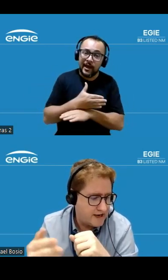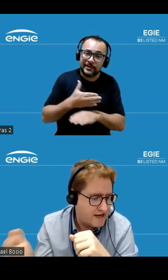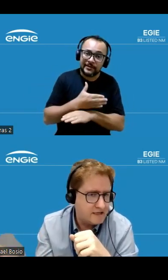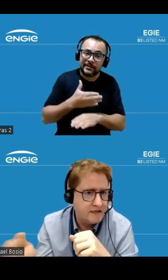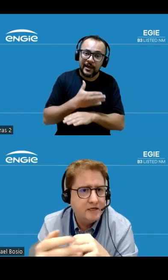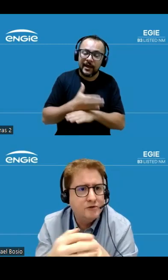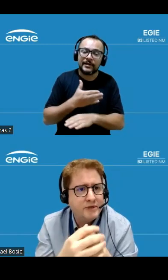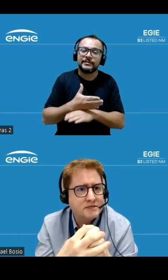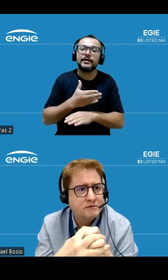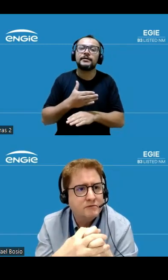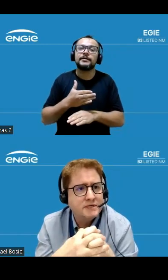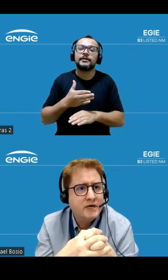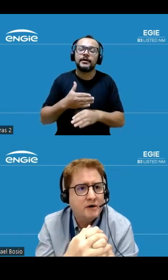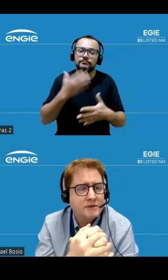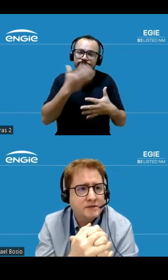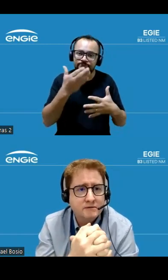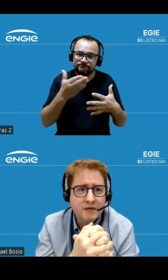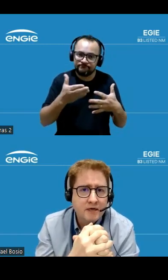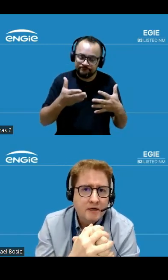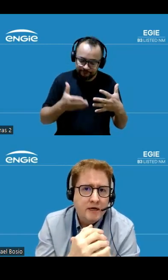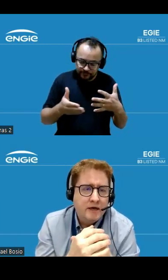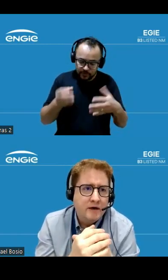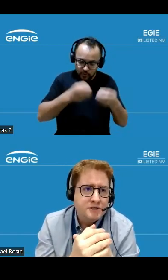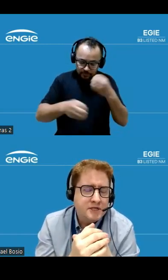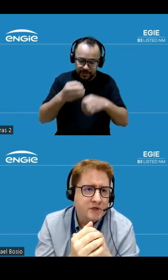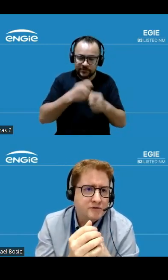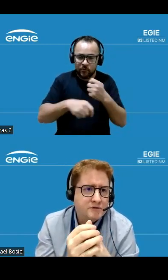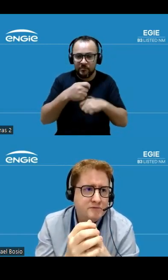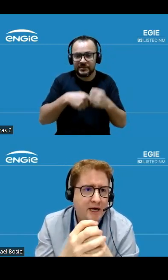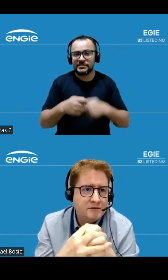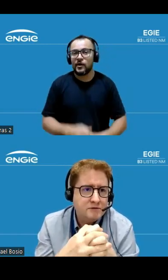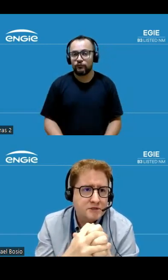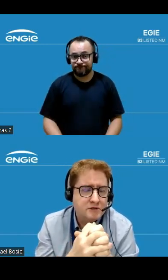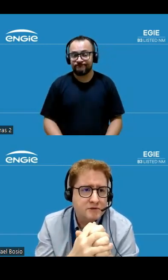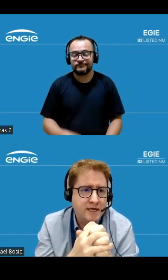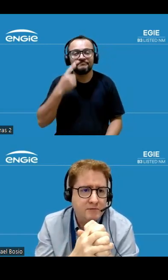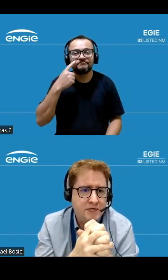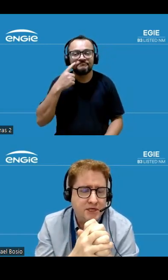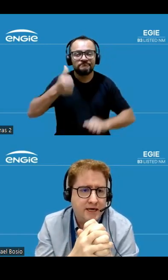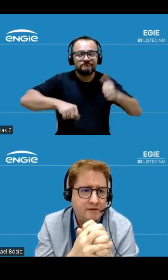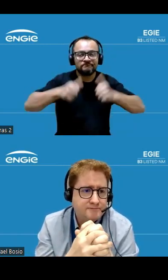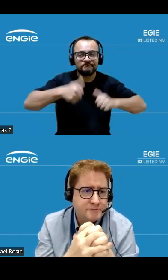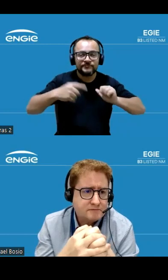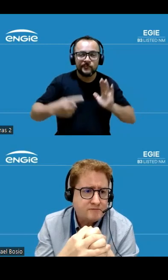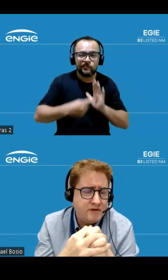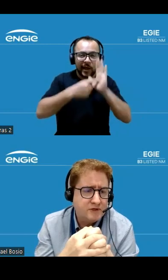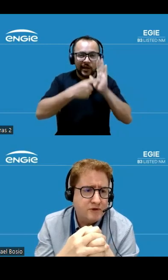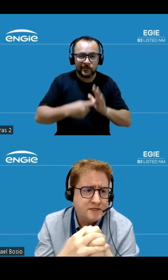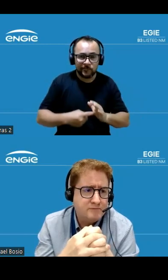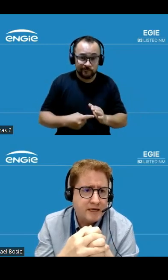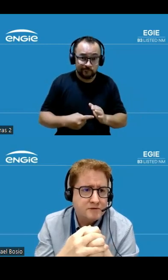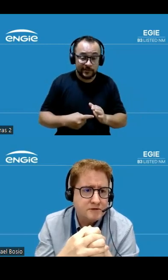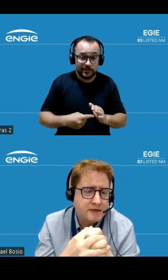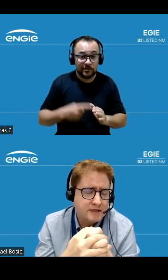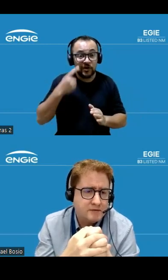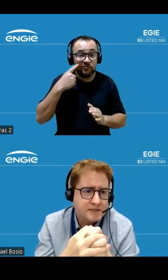particionada em operação comercial então a gente está monitorando os impactos a gente consegue mitigar eventuais